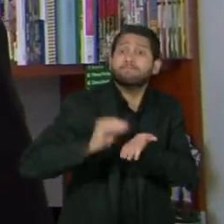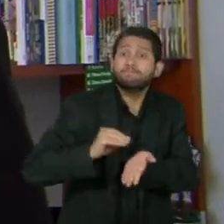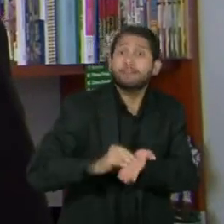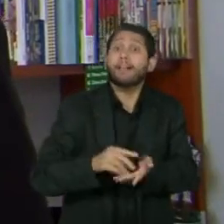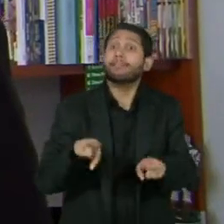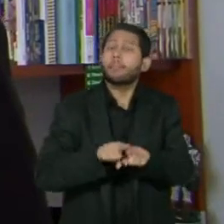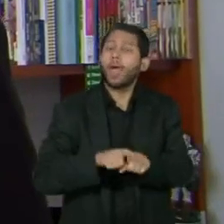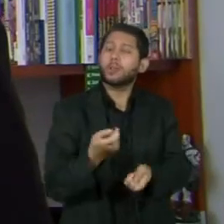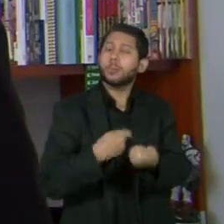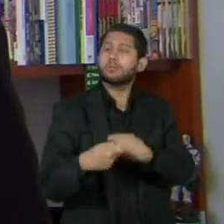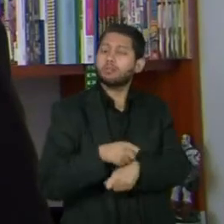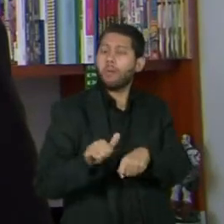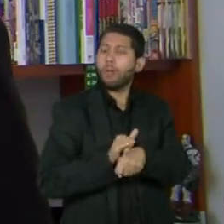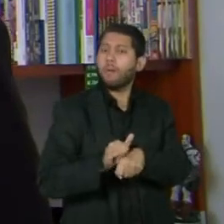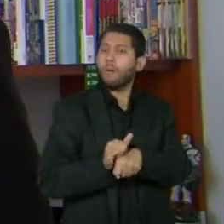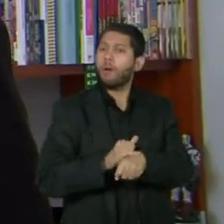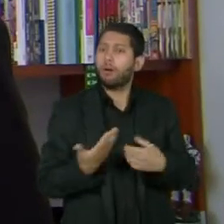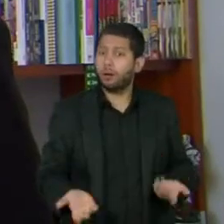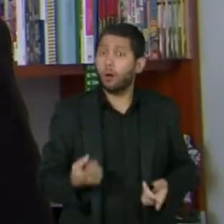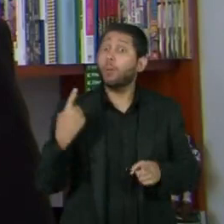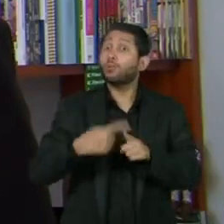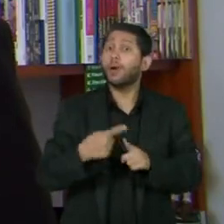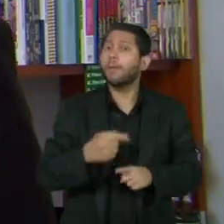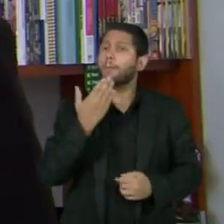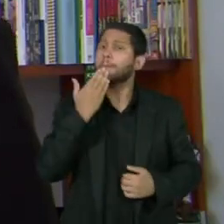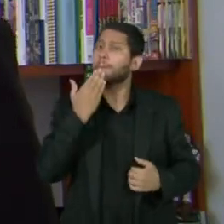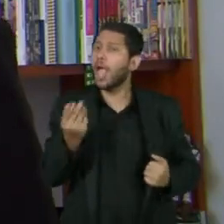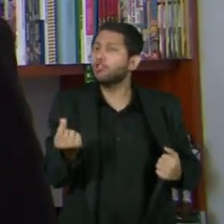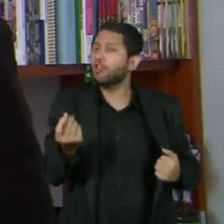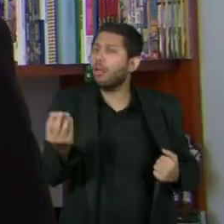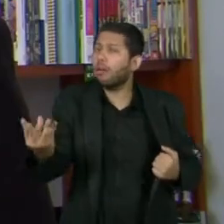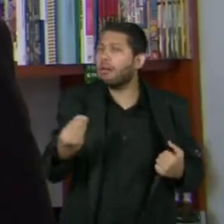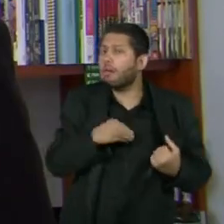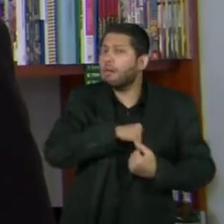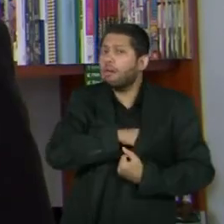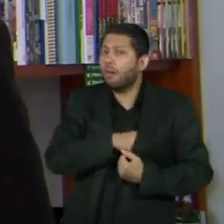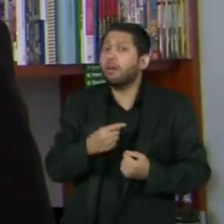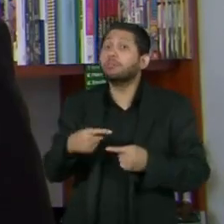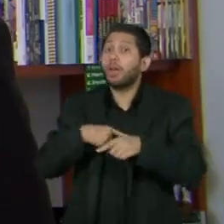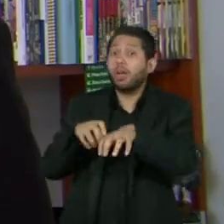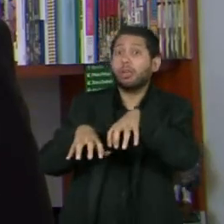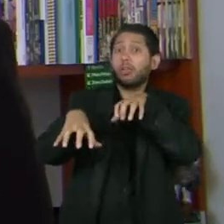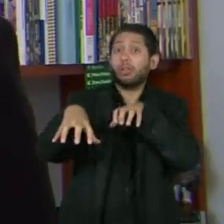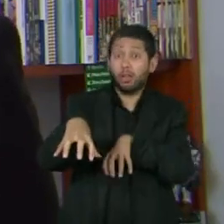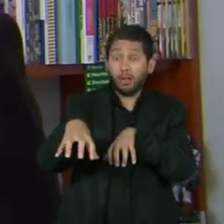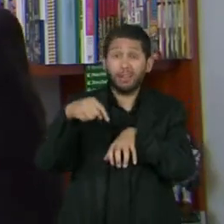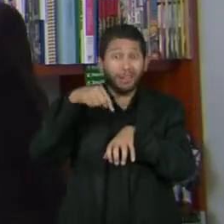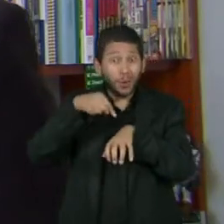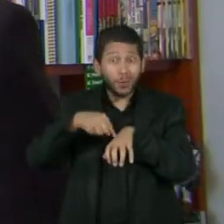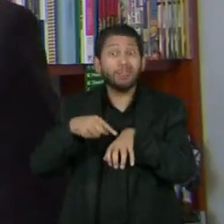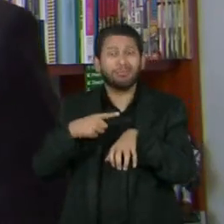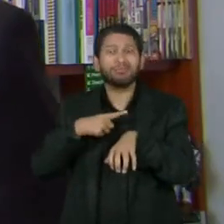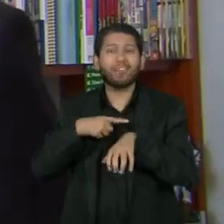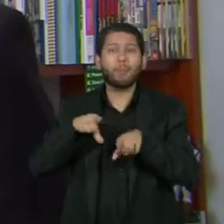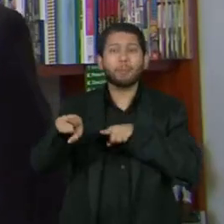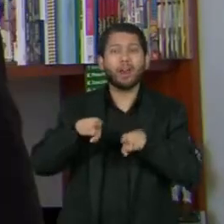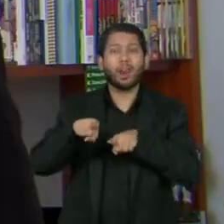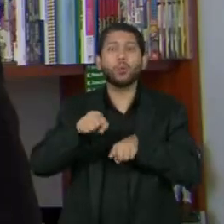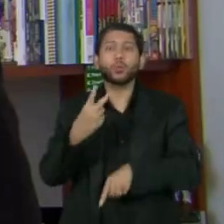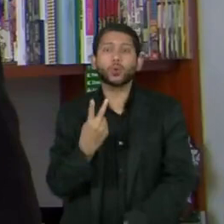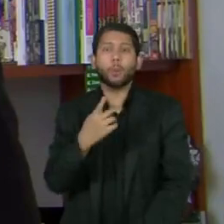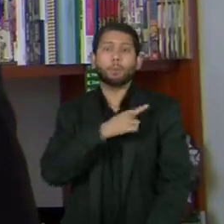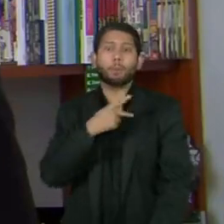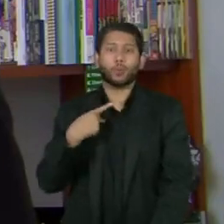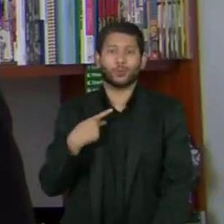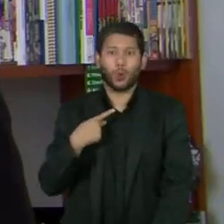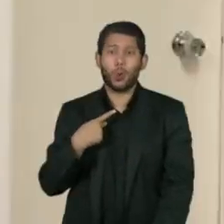justamente pelos indícios de que há pedidos de propina de um gabinete paralelo, formado principalmente por dois pastores ligados ao ministro da Educação,